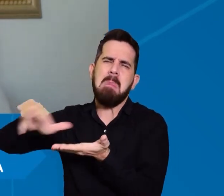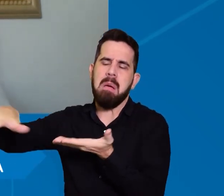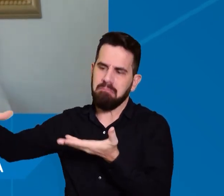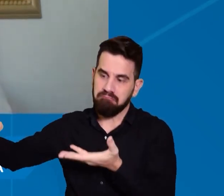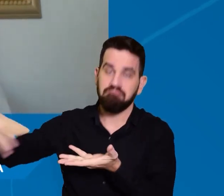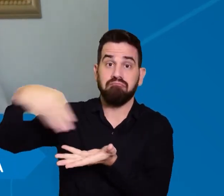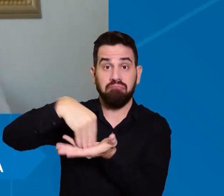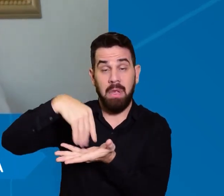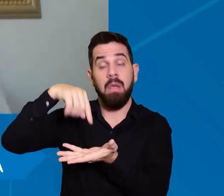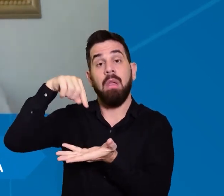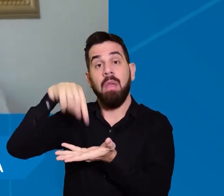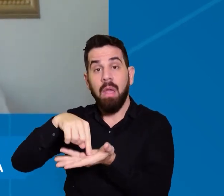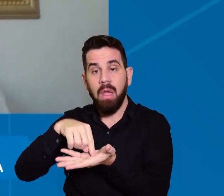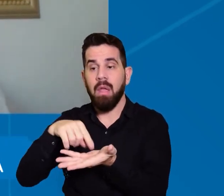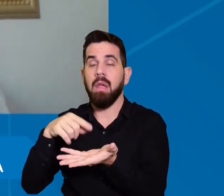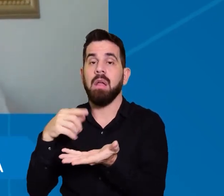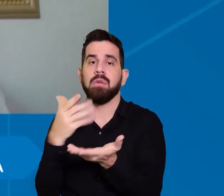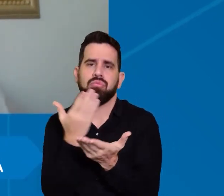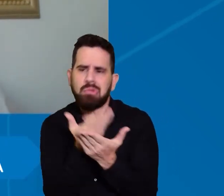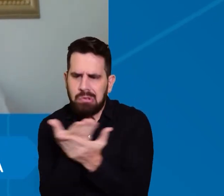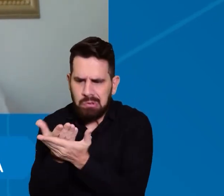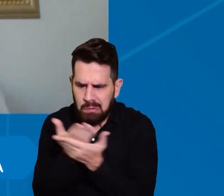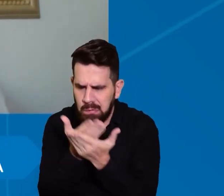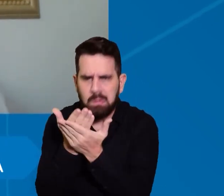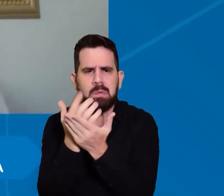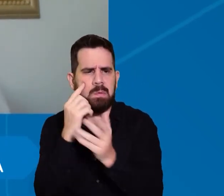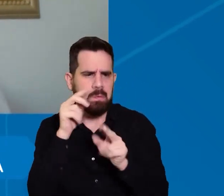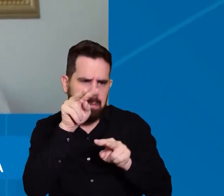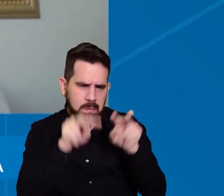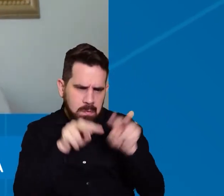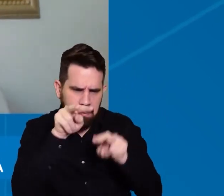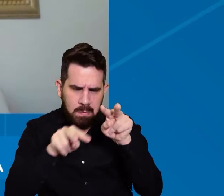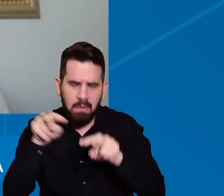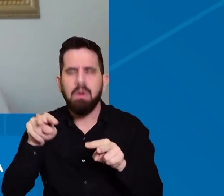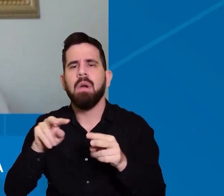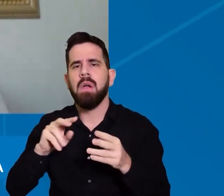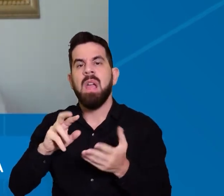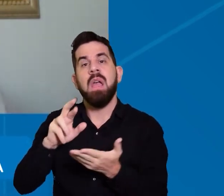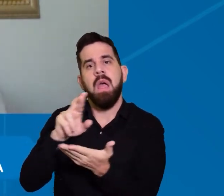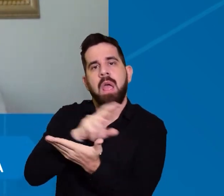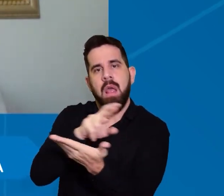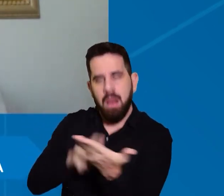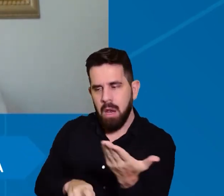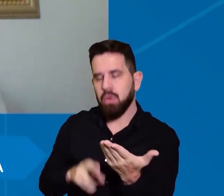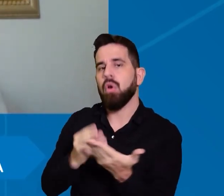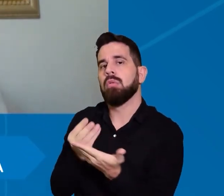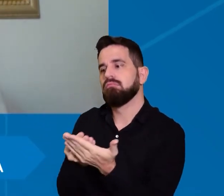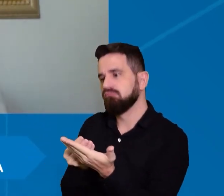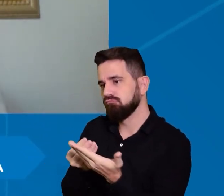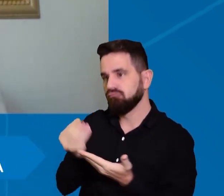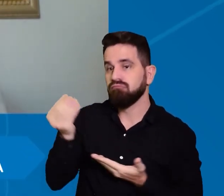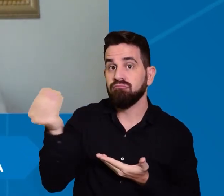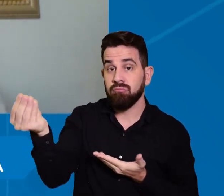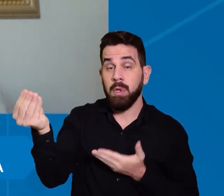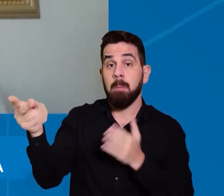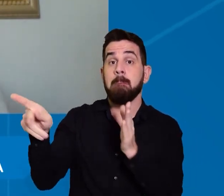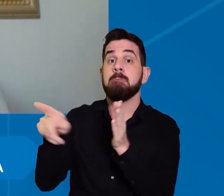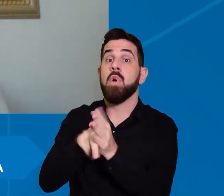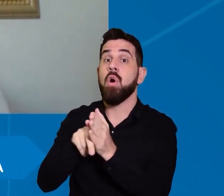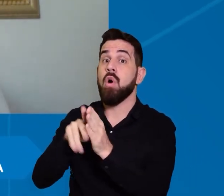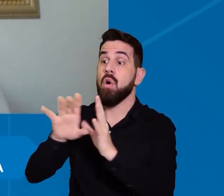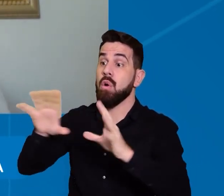e manda um relatório para a unidade acadêmica e para os professores que aquele estudante está inserido.